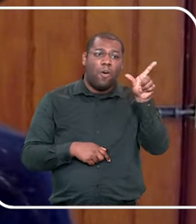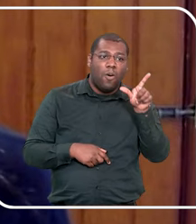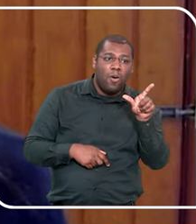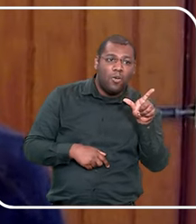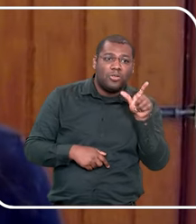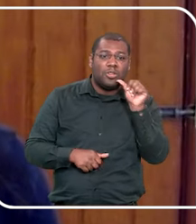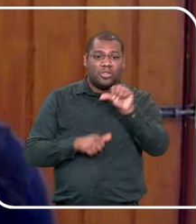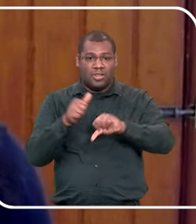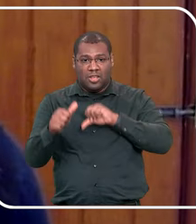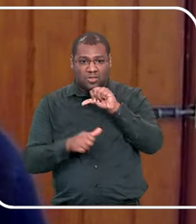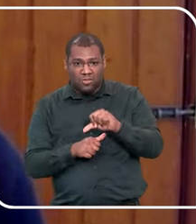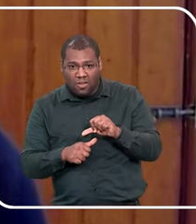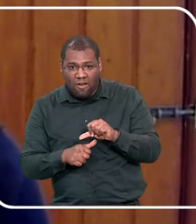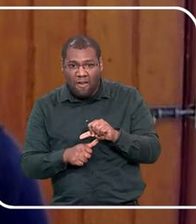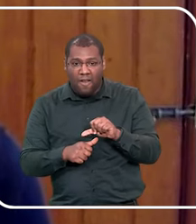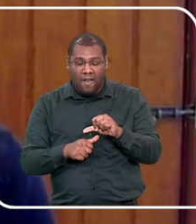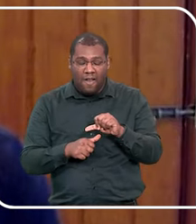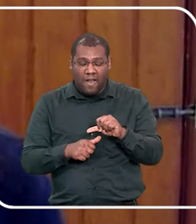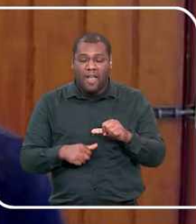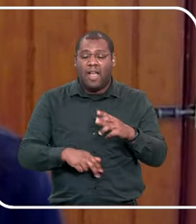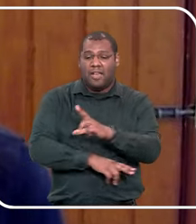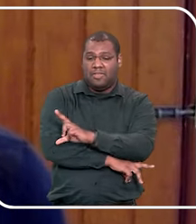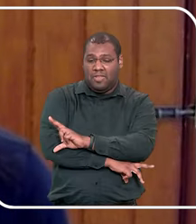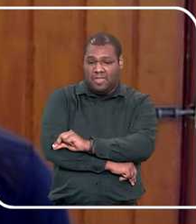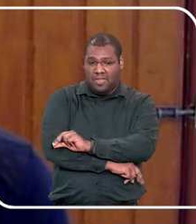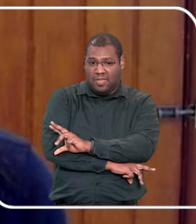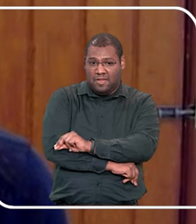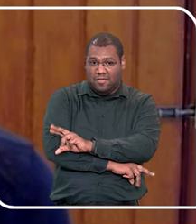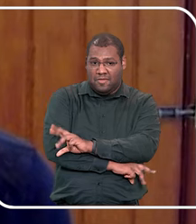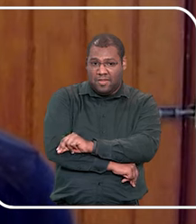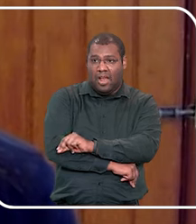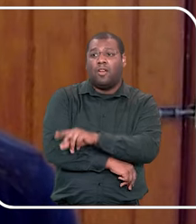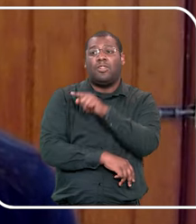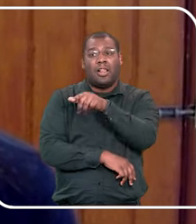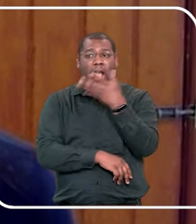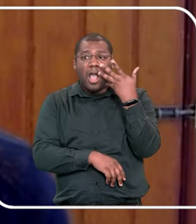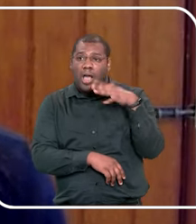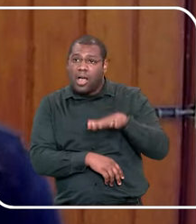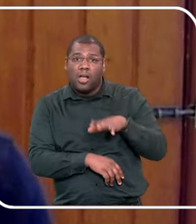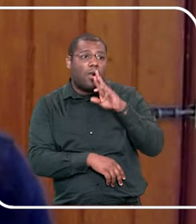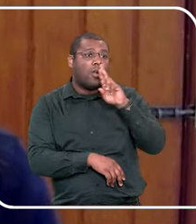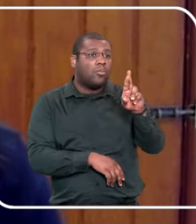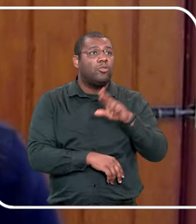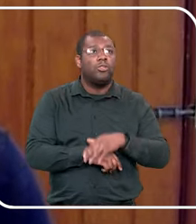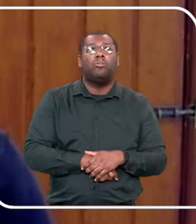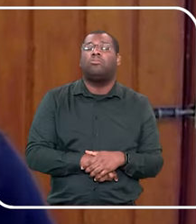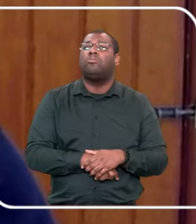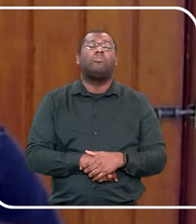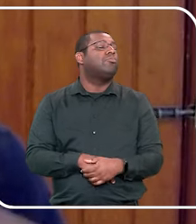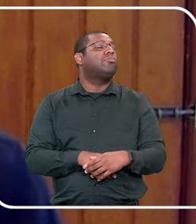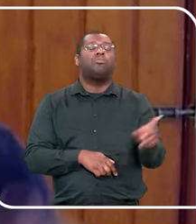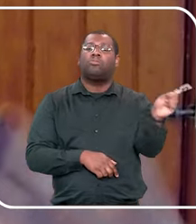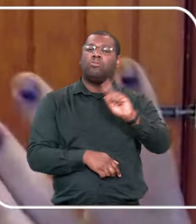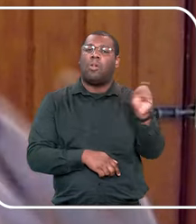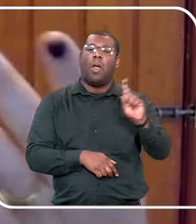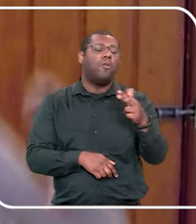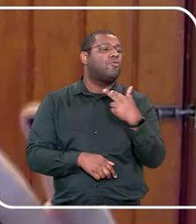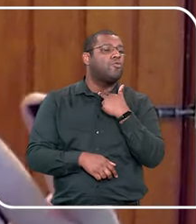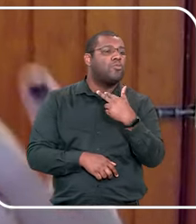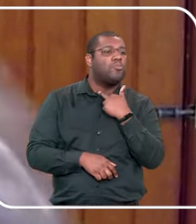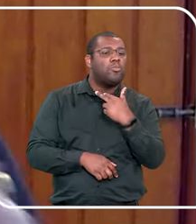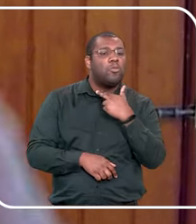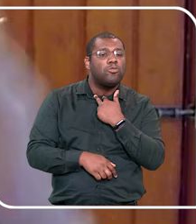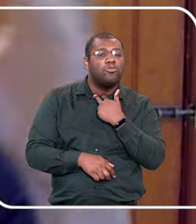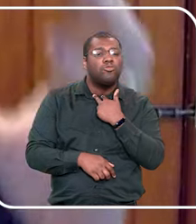trocar na minha parte ínfima, quem pode é a tia Keila, a tia Carol, e as tias do aconchego, então, ou seja, eu esqueci de avisar para